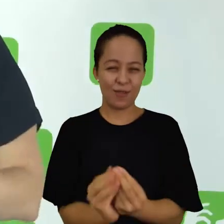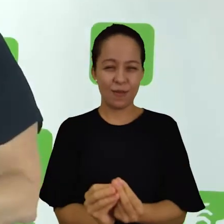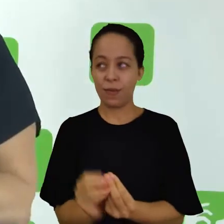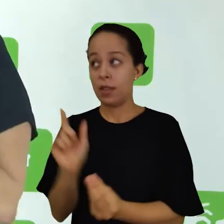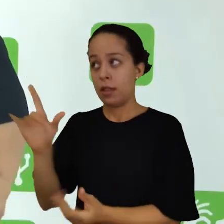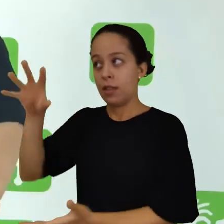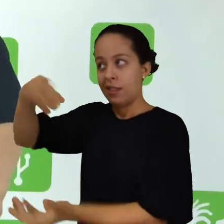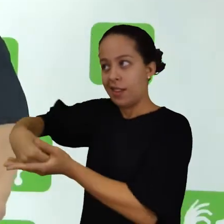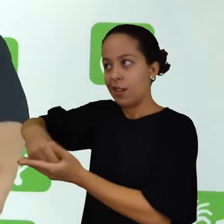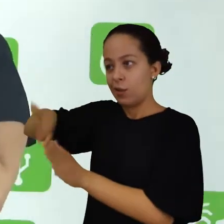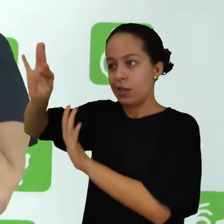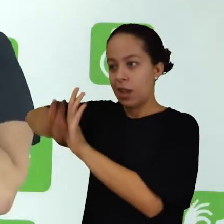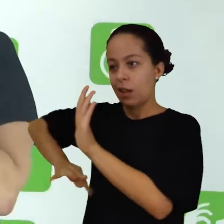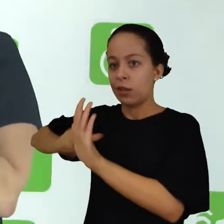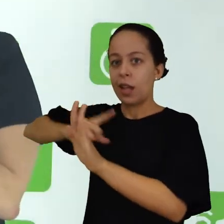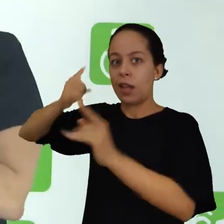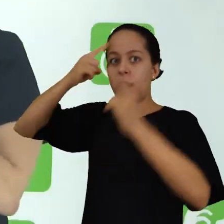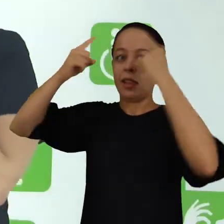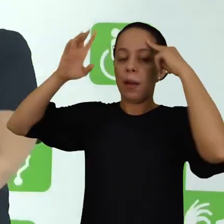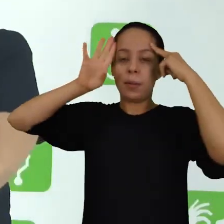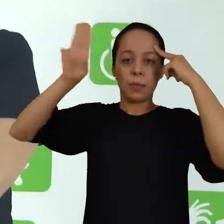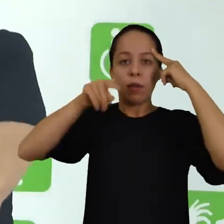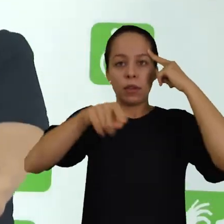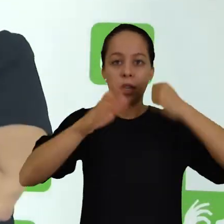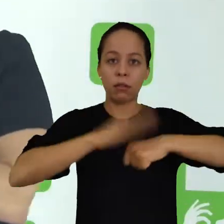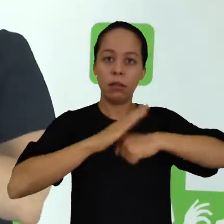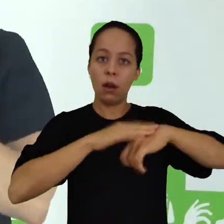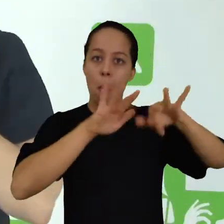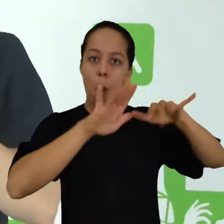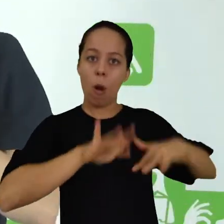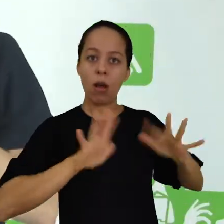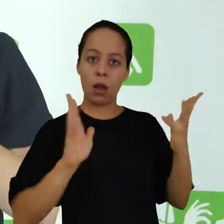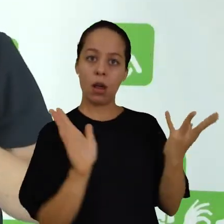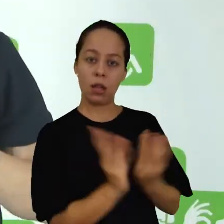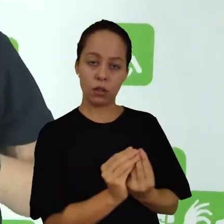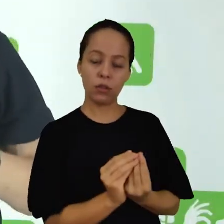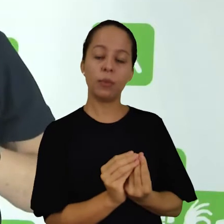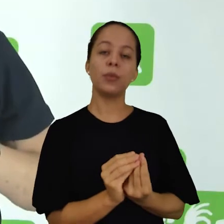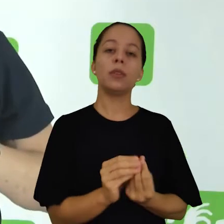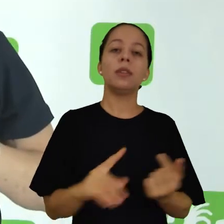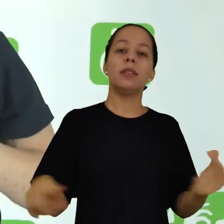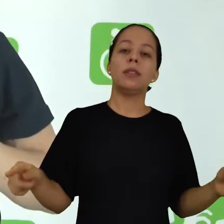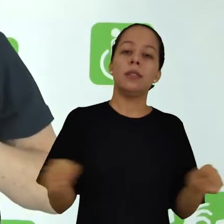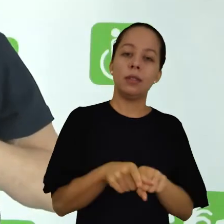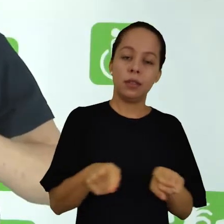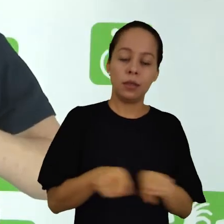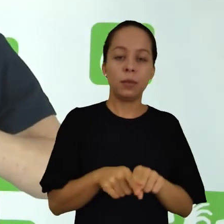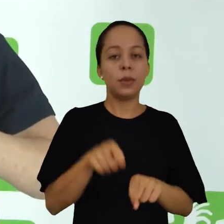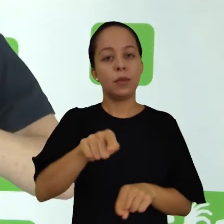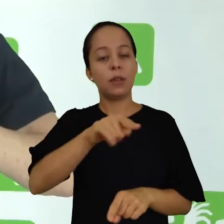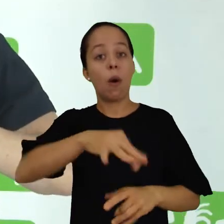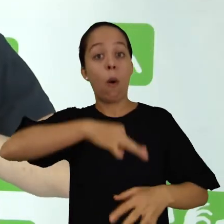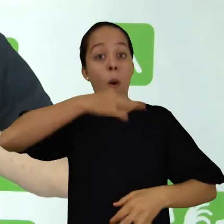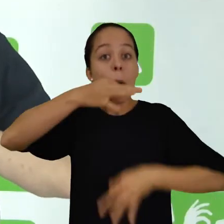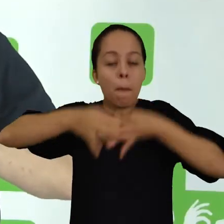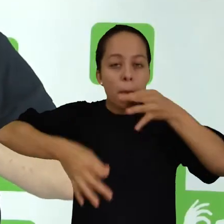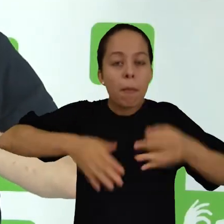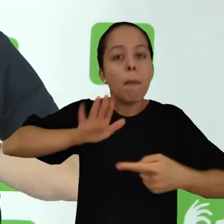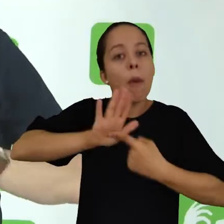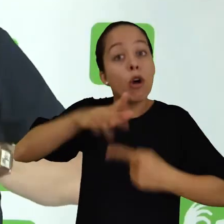das ideias principais destacadas pelo autor e você também fazer um